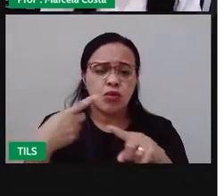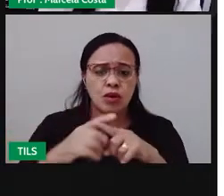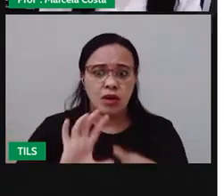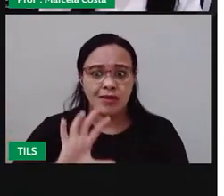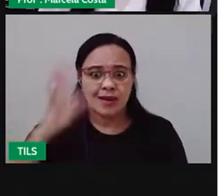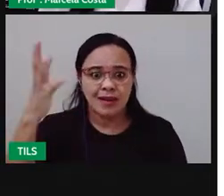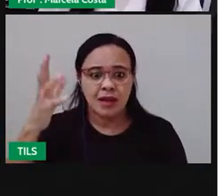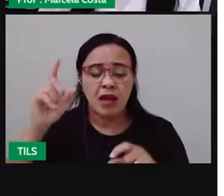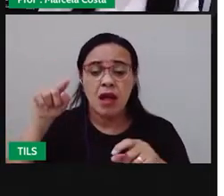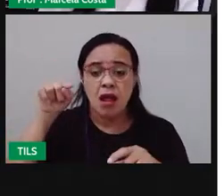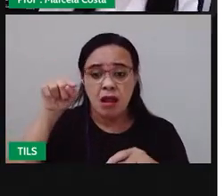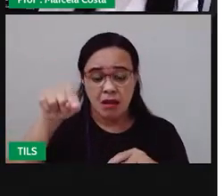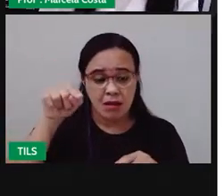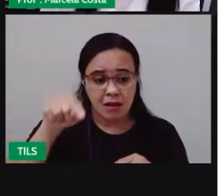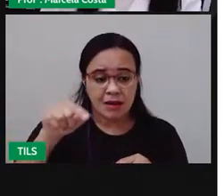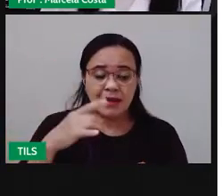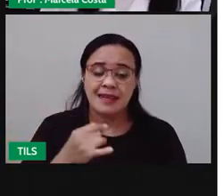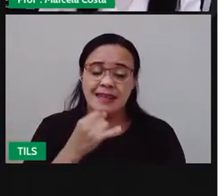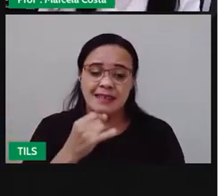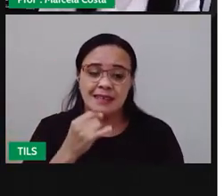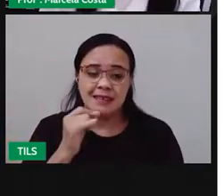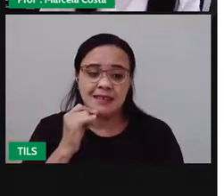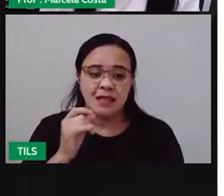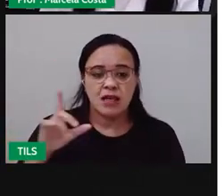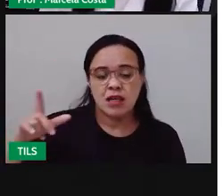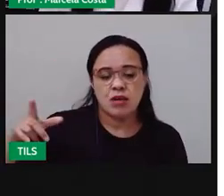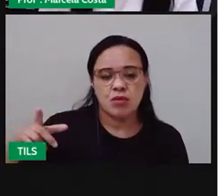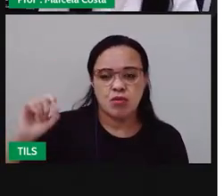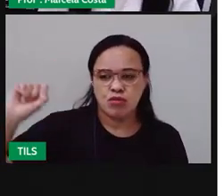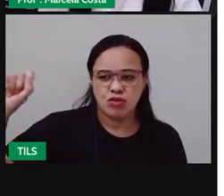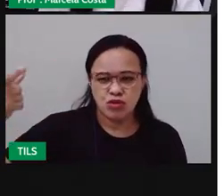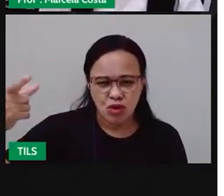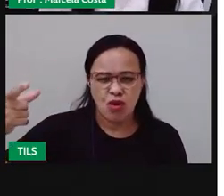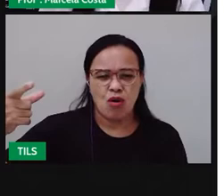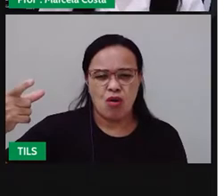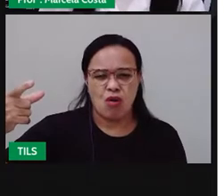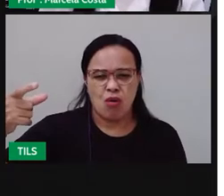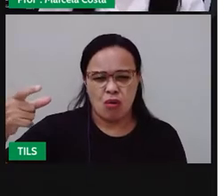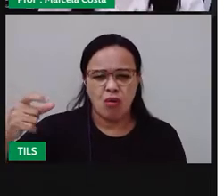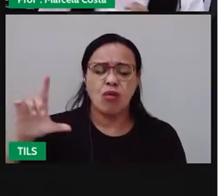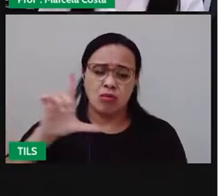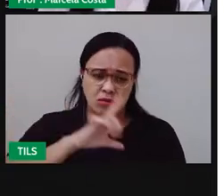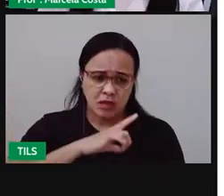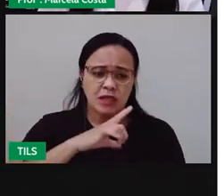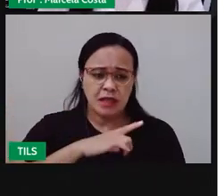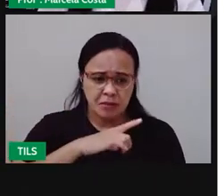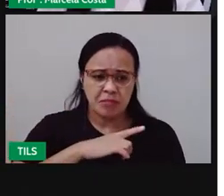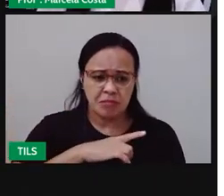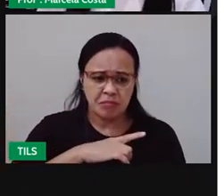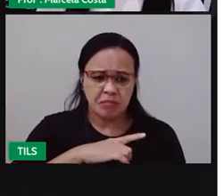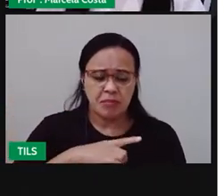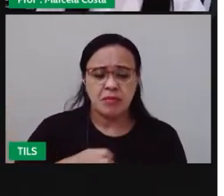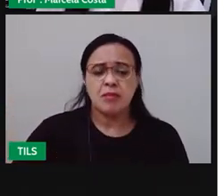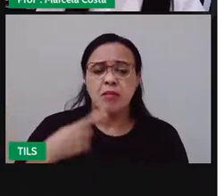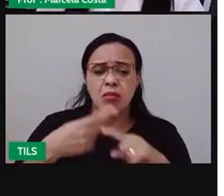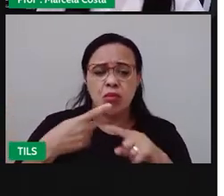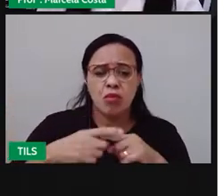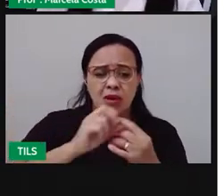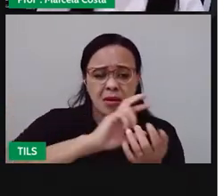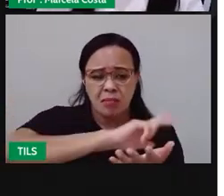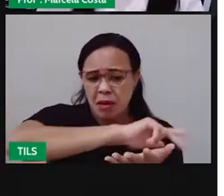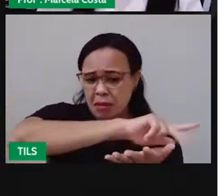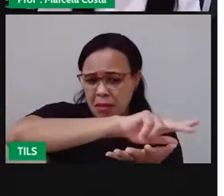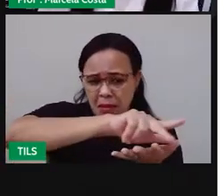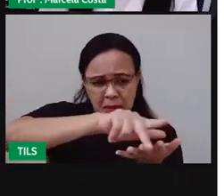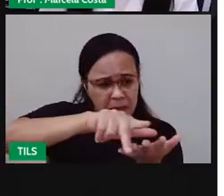que passa ali pelos nove estados dessa região, é muito diversificada. gente